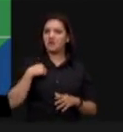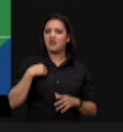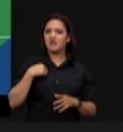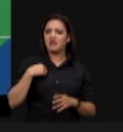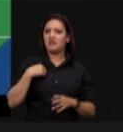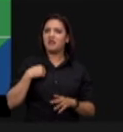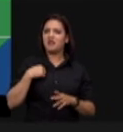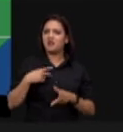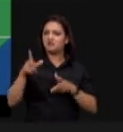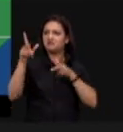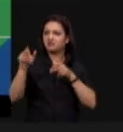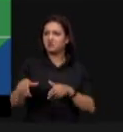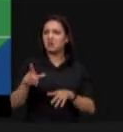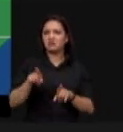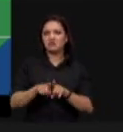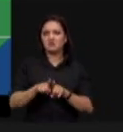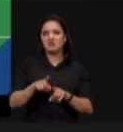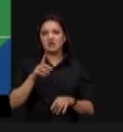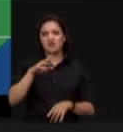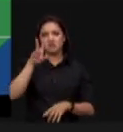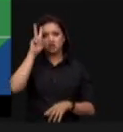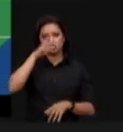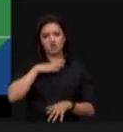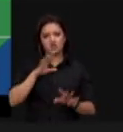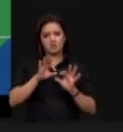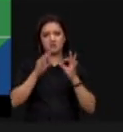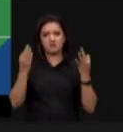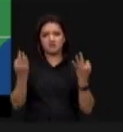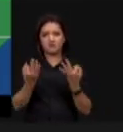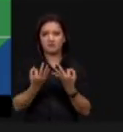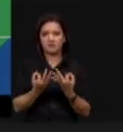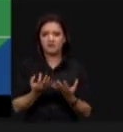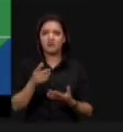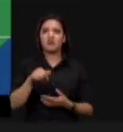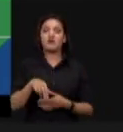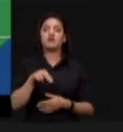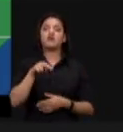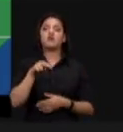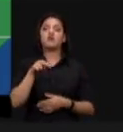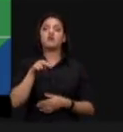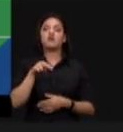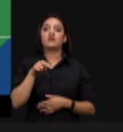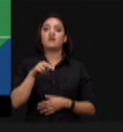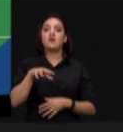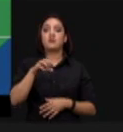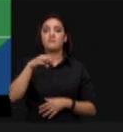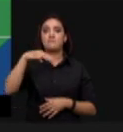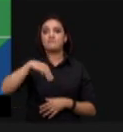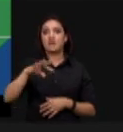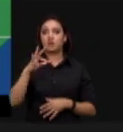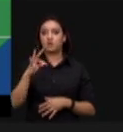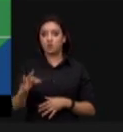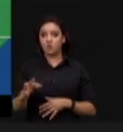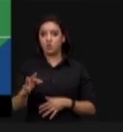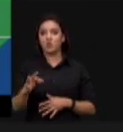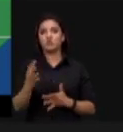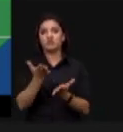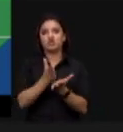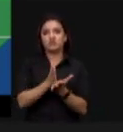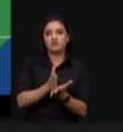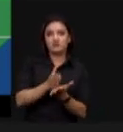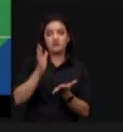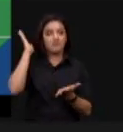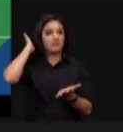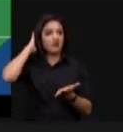história da minha família ao vir para a Amazônia brasileira aqui no norte do estado do Mato Grosso na divisa com o Pará e com a Amazonas